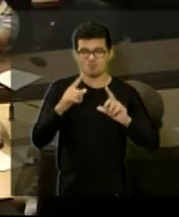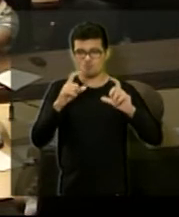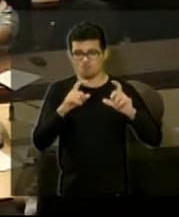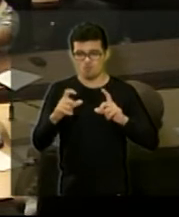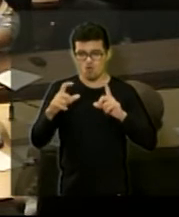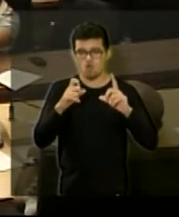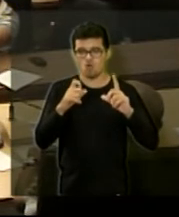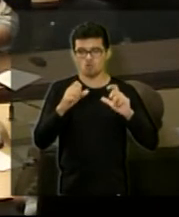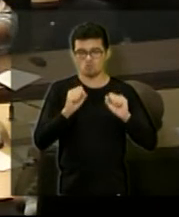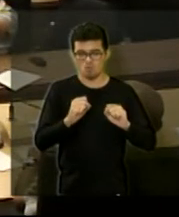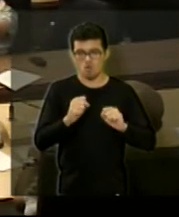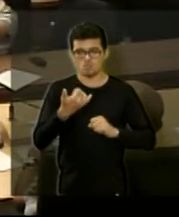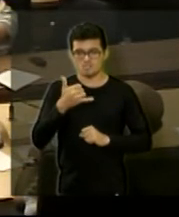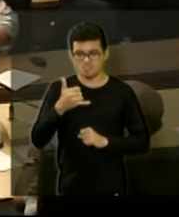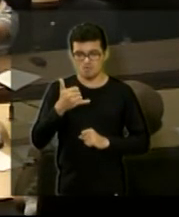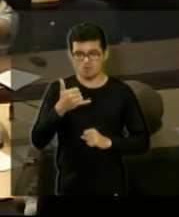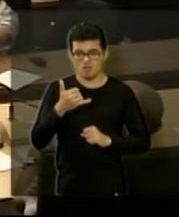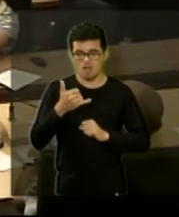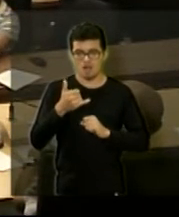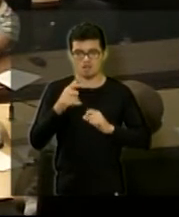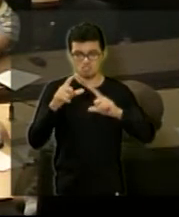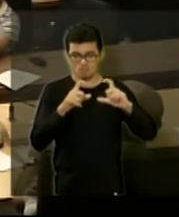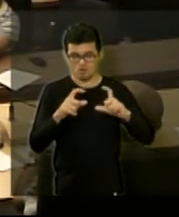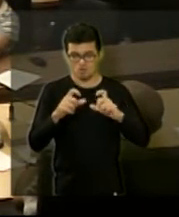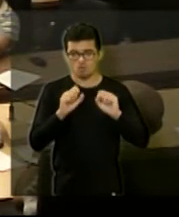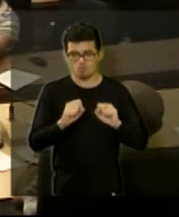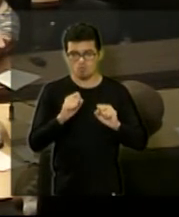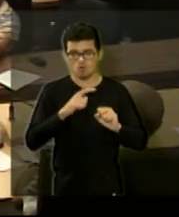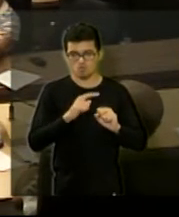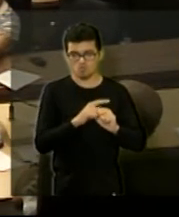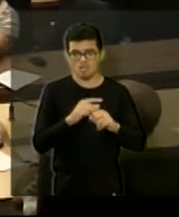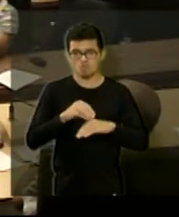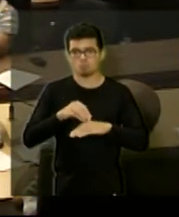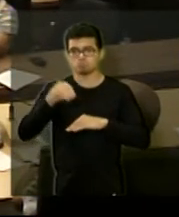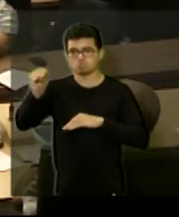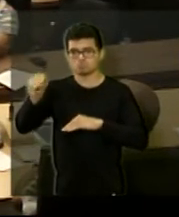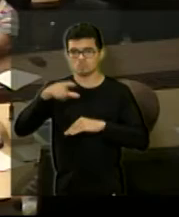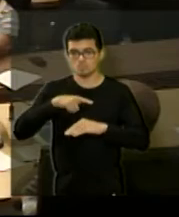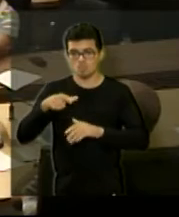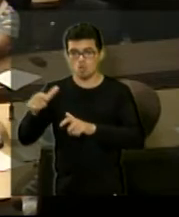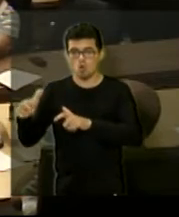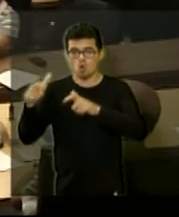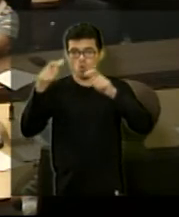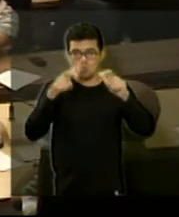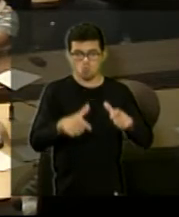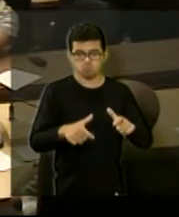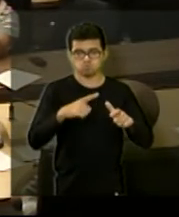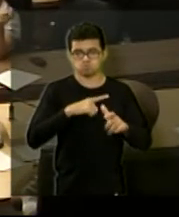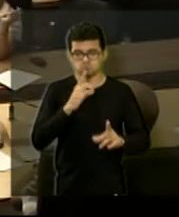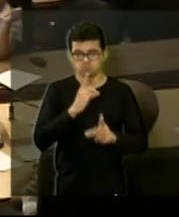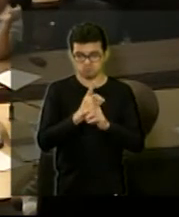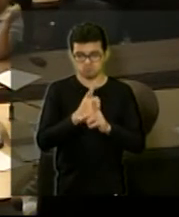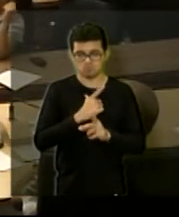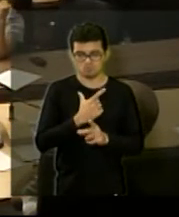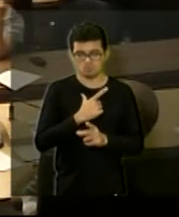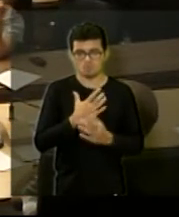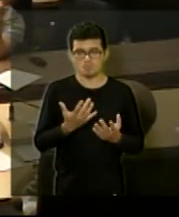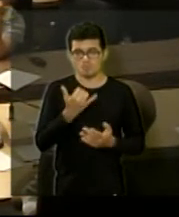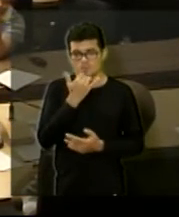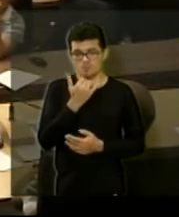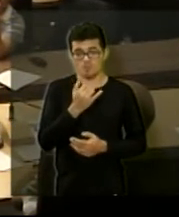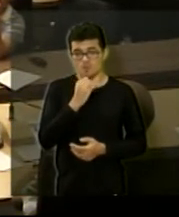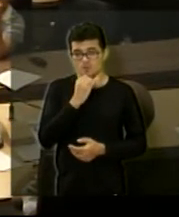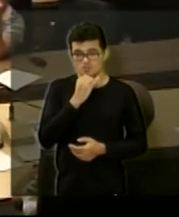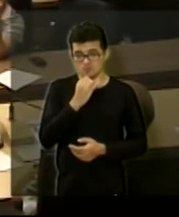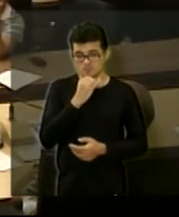pode tirar foto com o próprio celular e fazer a localização para vocês serem notificados com mais rapidez é um exemplo então alguma coisa nesse sentido um exemplo que teve